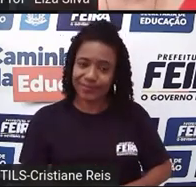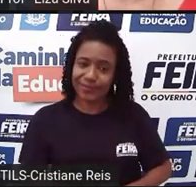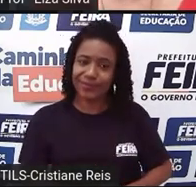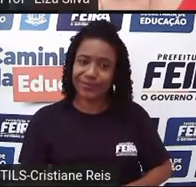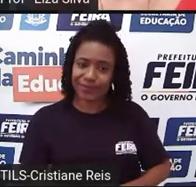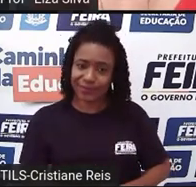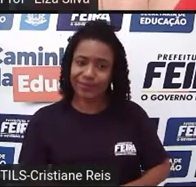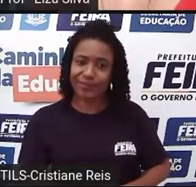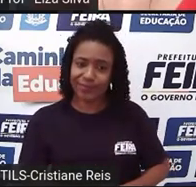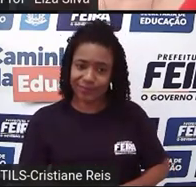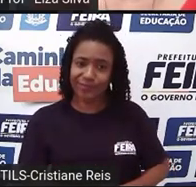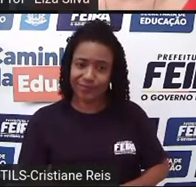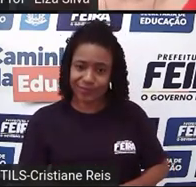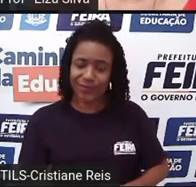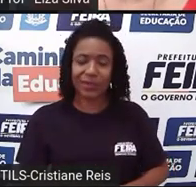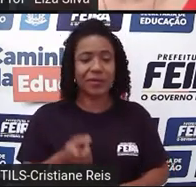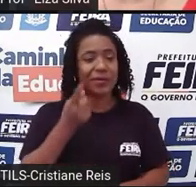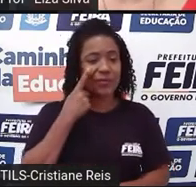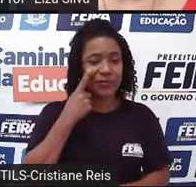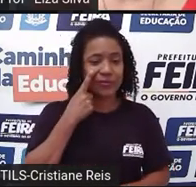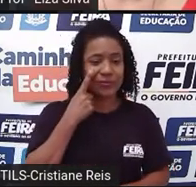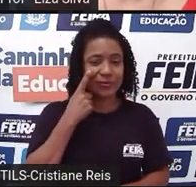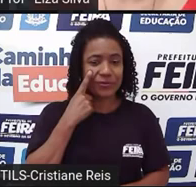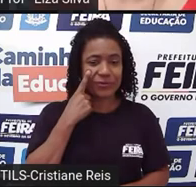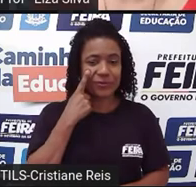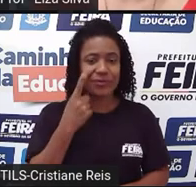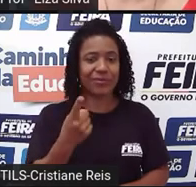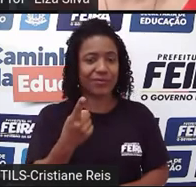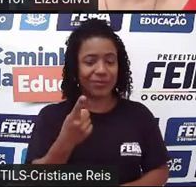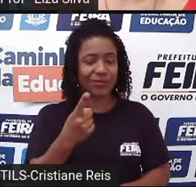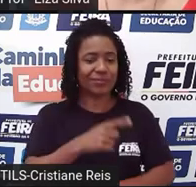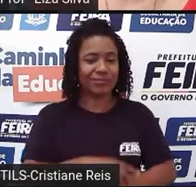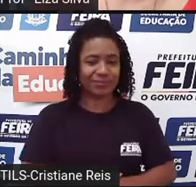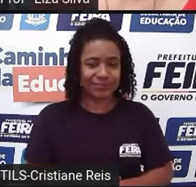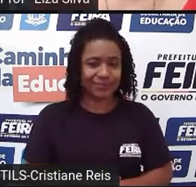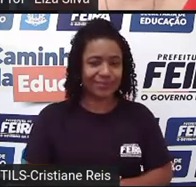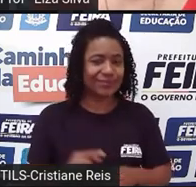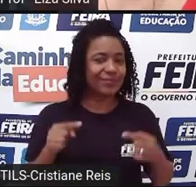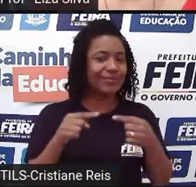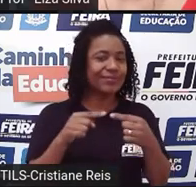outra pessoa. Então, vejamos aqui, qual seria a cena?